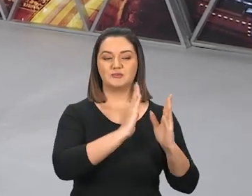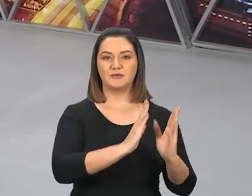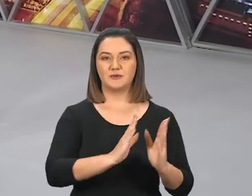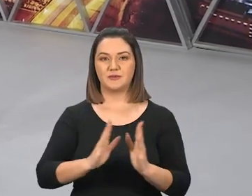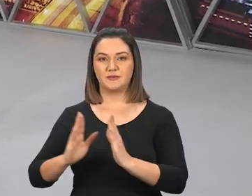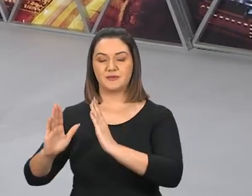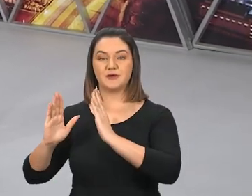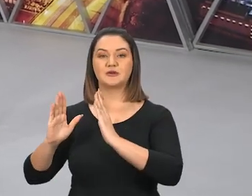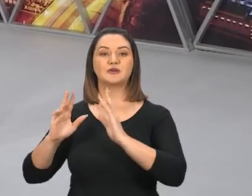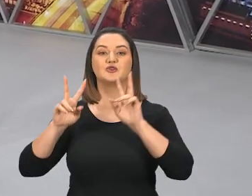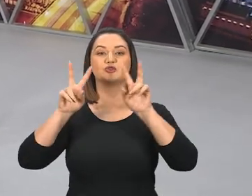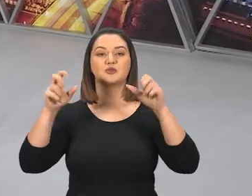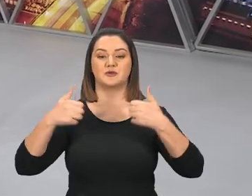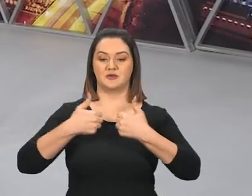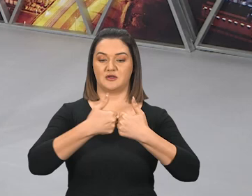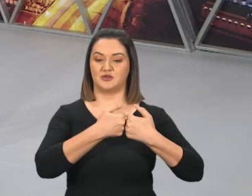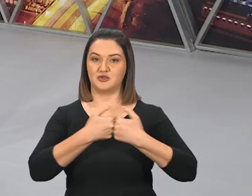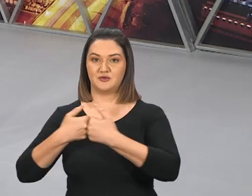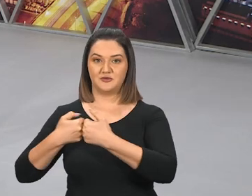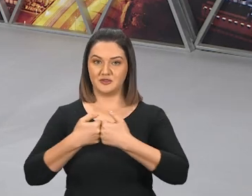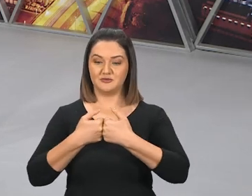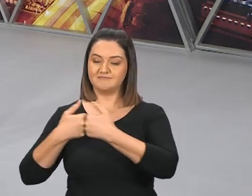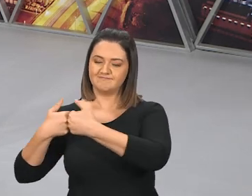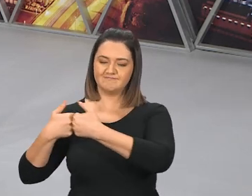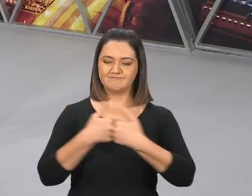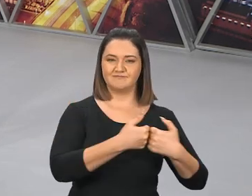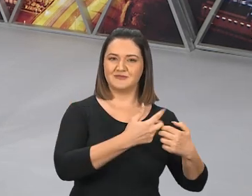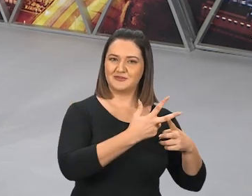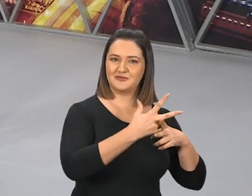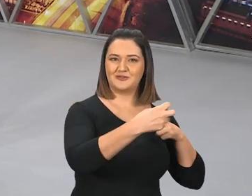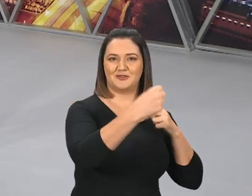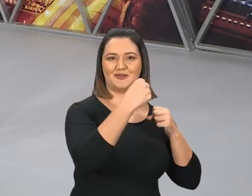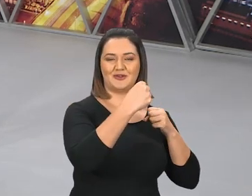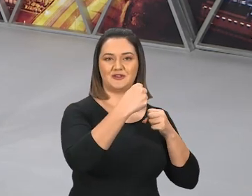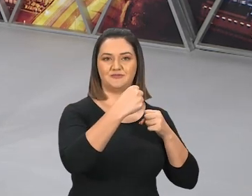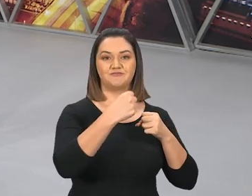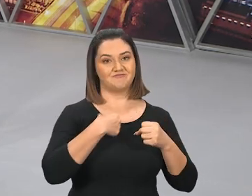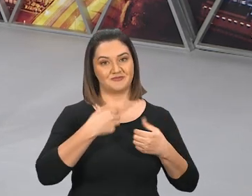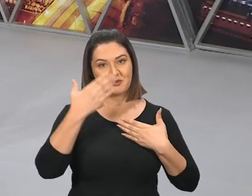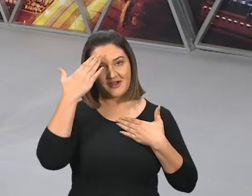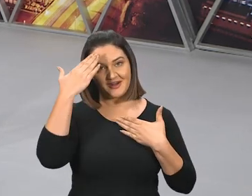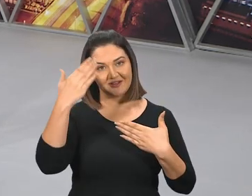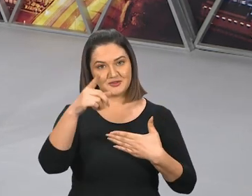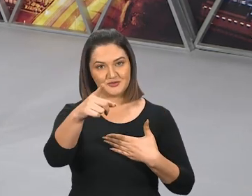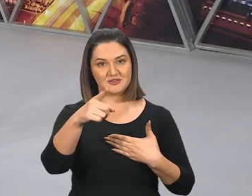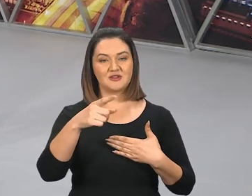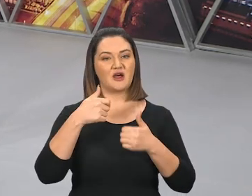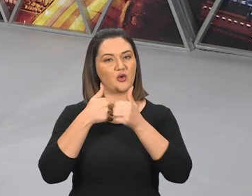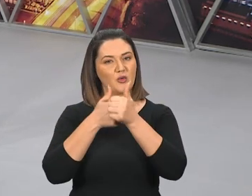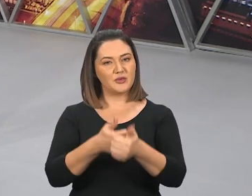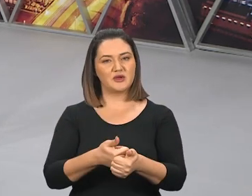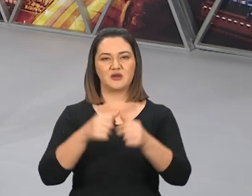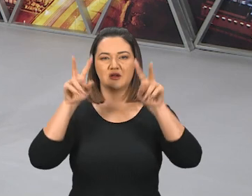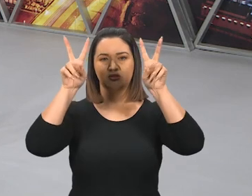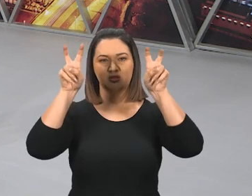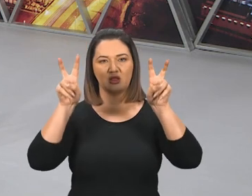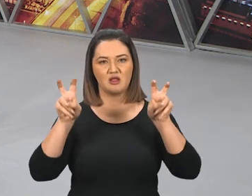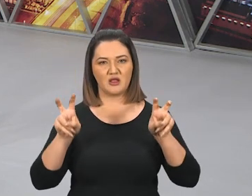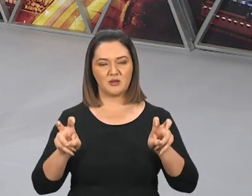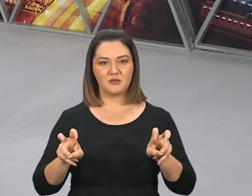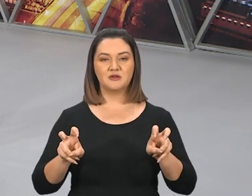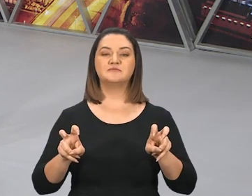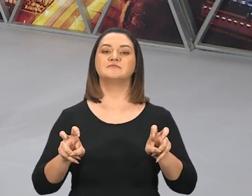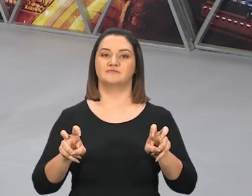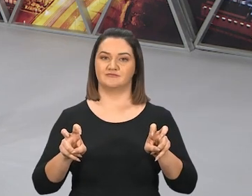especial sobre o grande conflito e a grande vitória. Eu agradeço muito a você que está acompanhando cada tema, cada